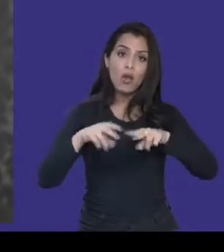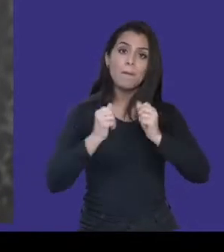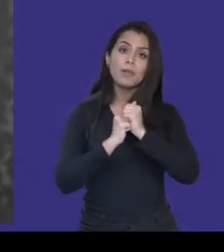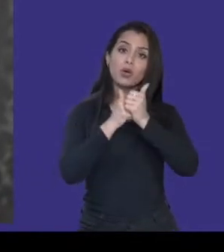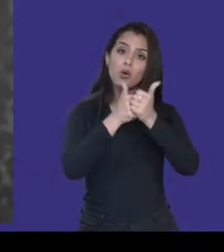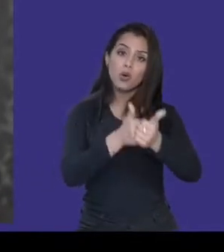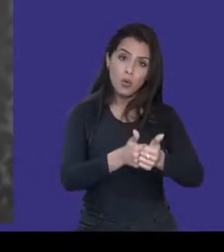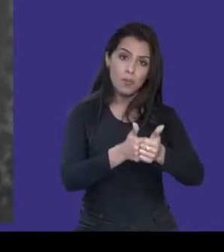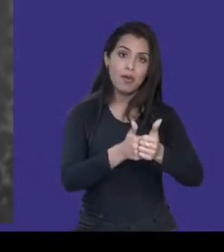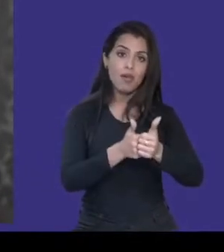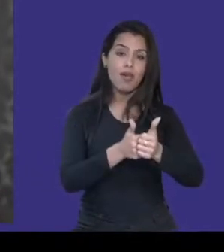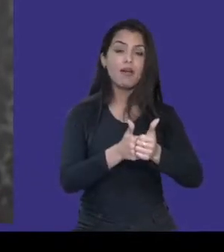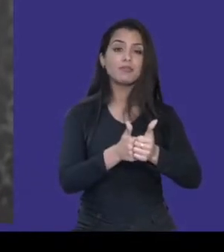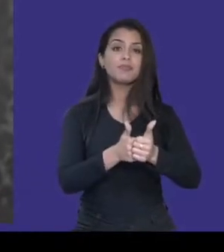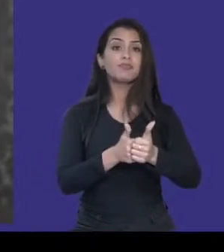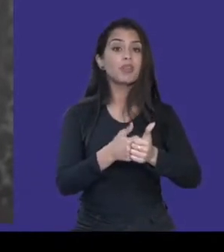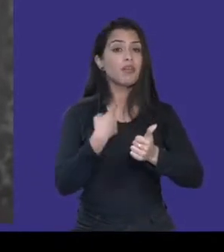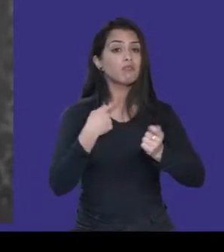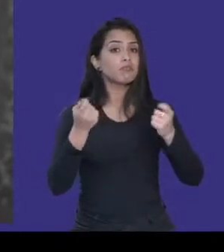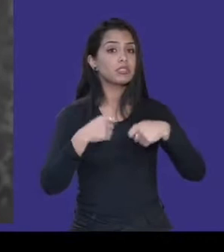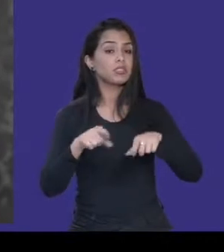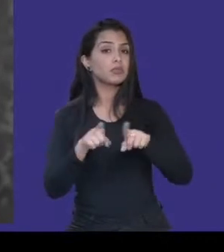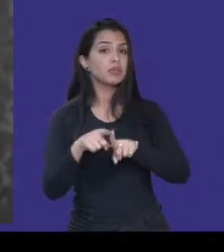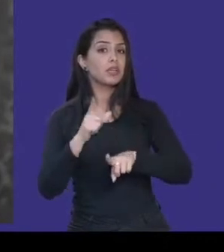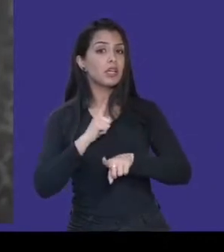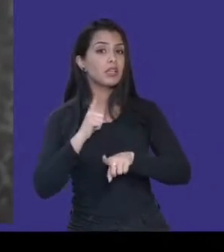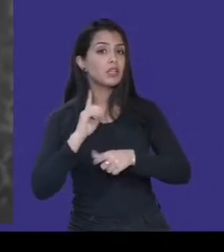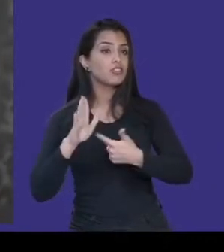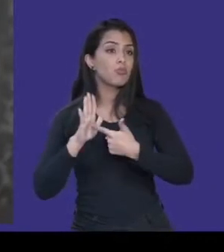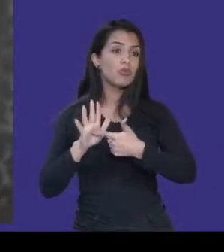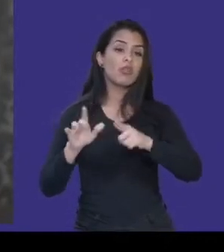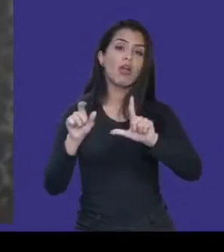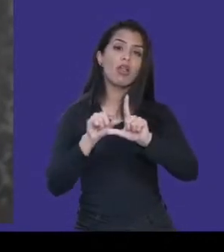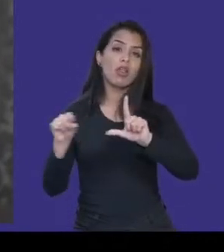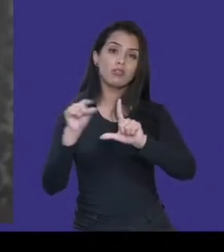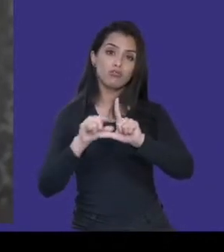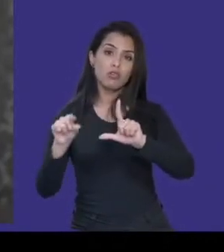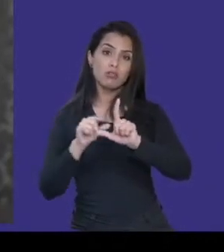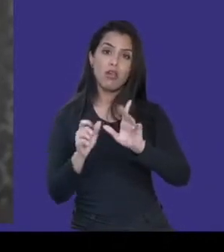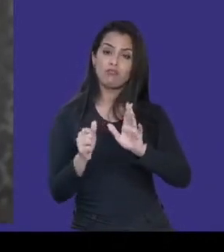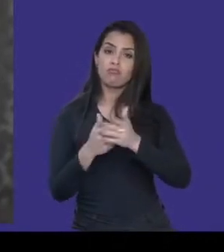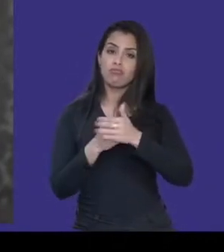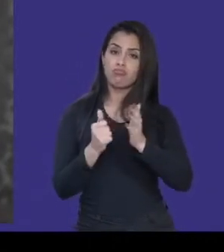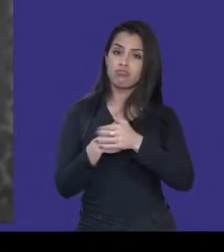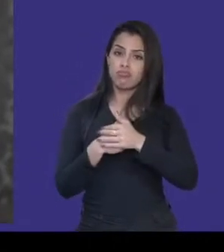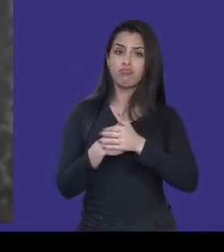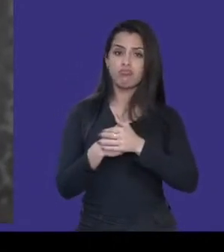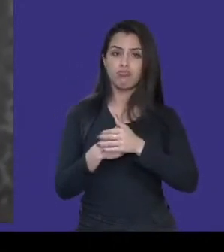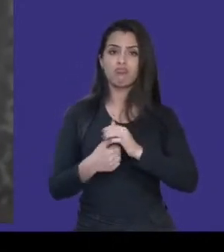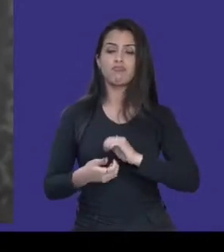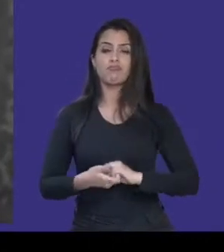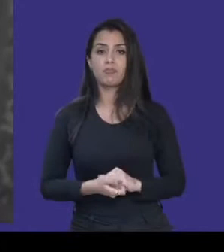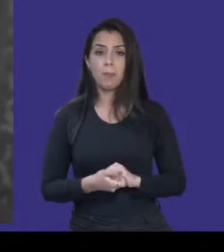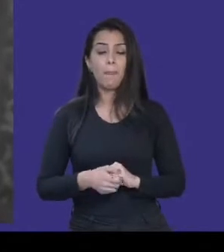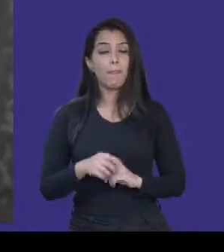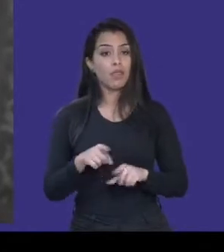eu posso também oferecer legendas ocultas. E assim como nas transcrições, é importante que essa